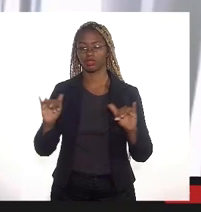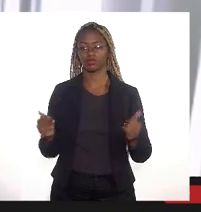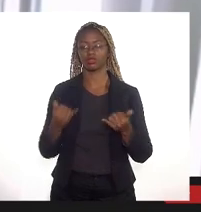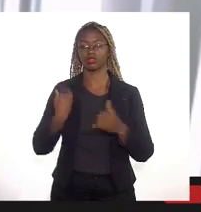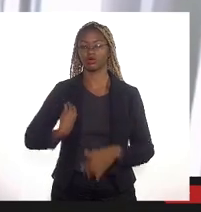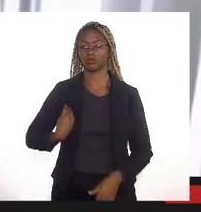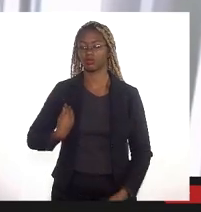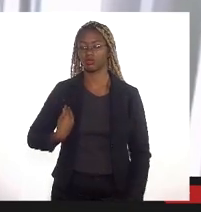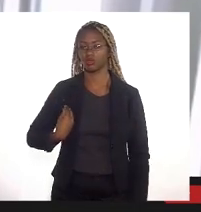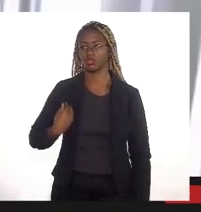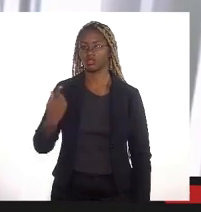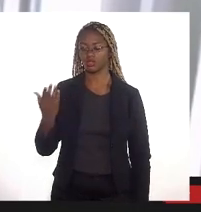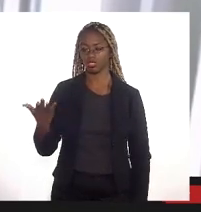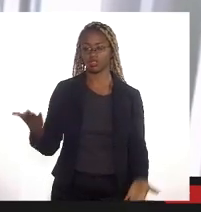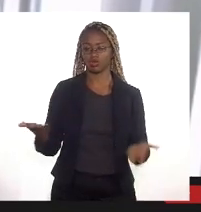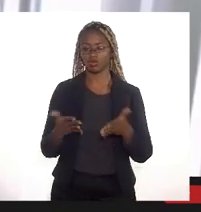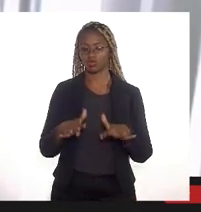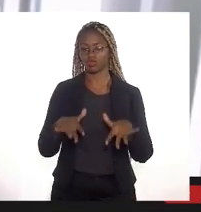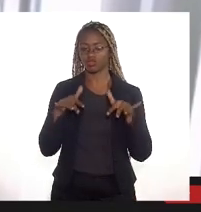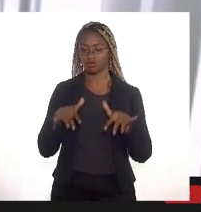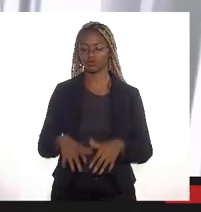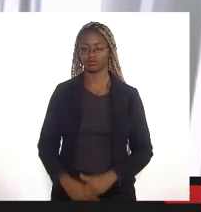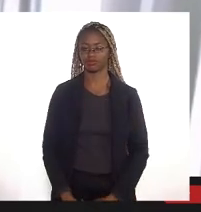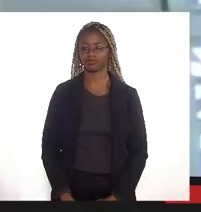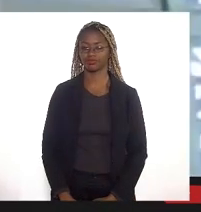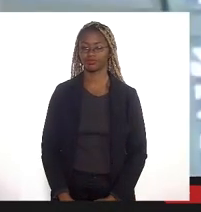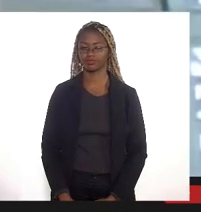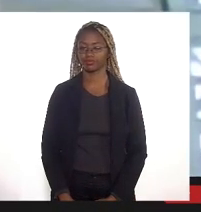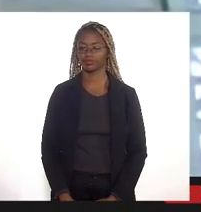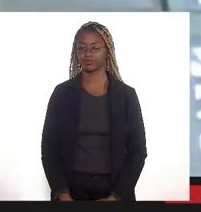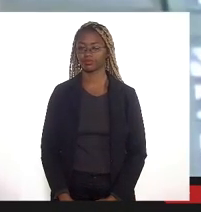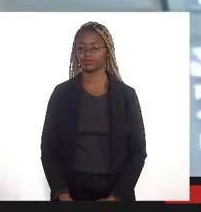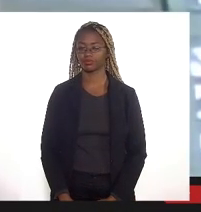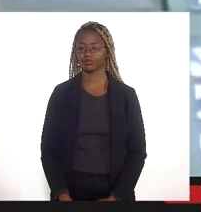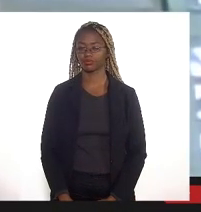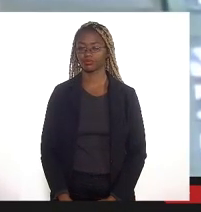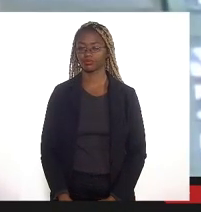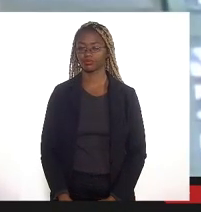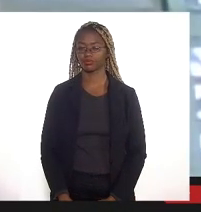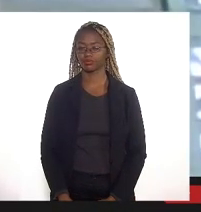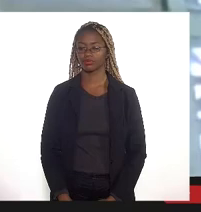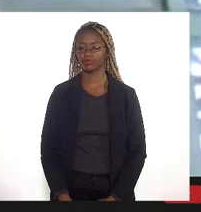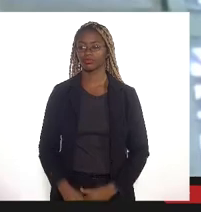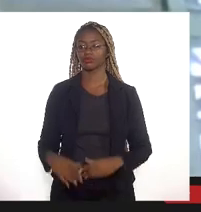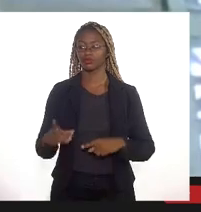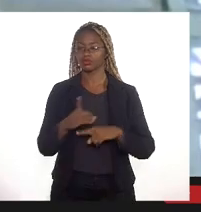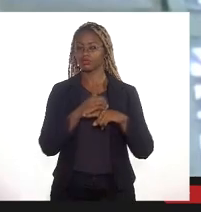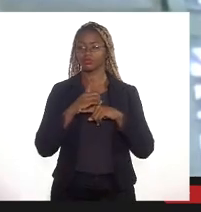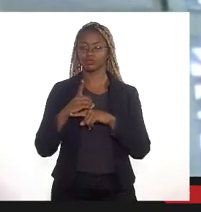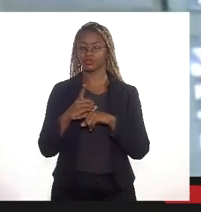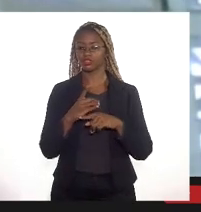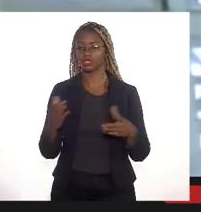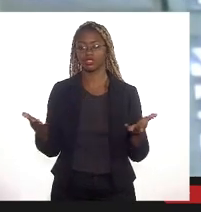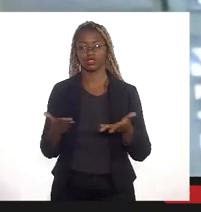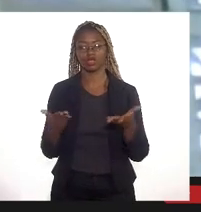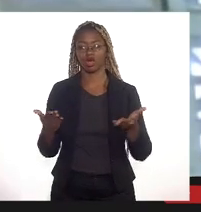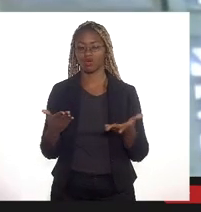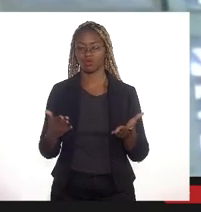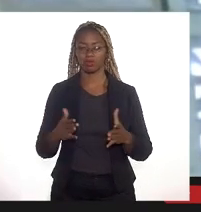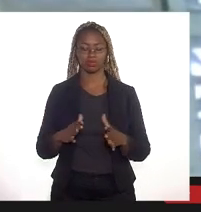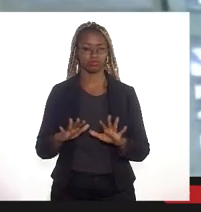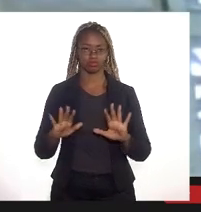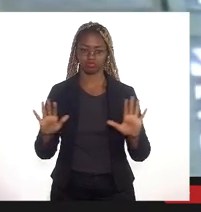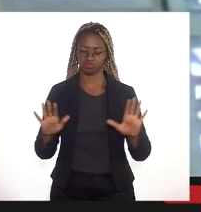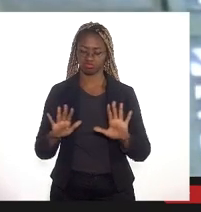presença do secretário conosco aqui na audiência pela defensoria deputado nós já estamos satisfeitos por hora e